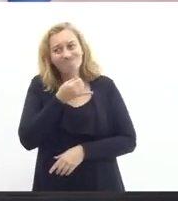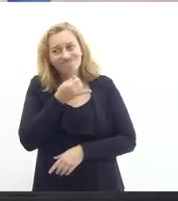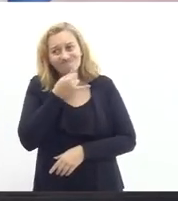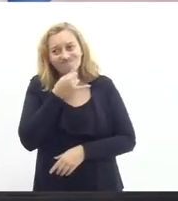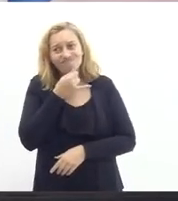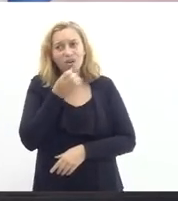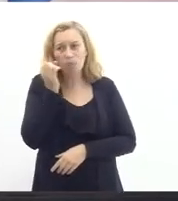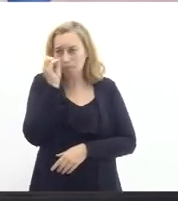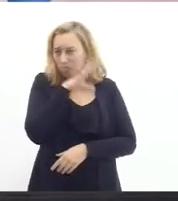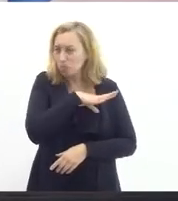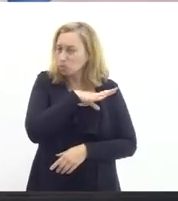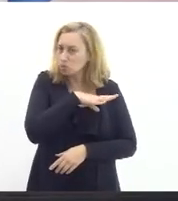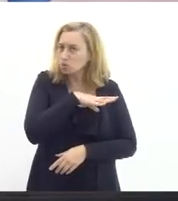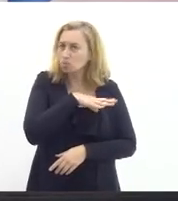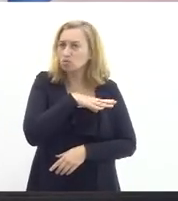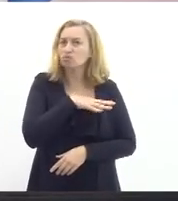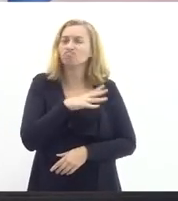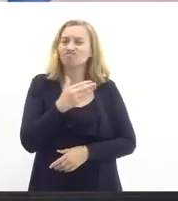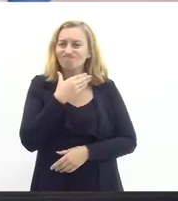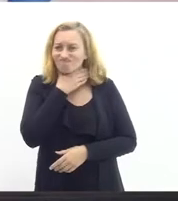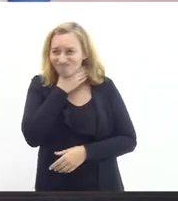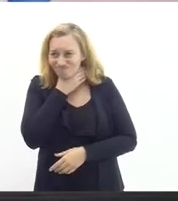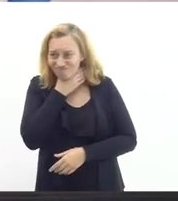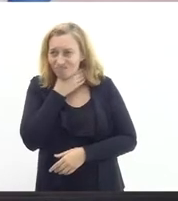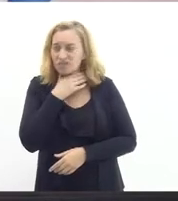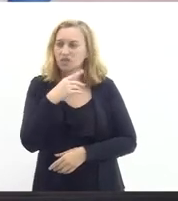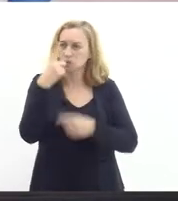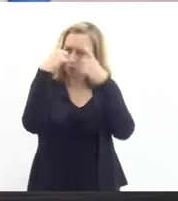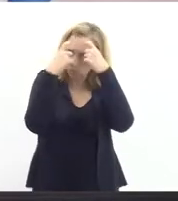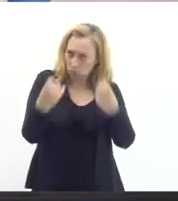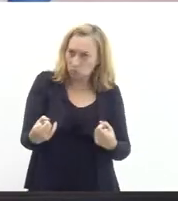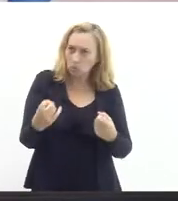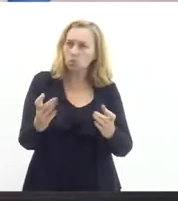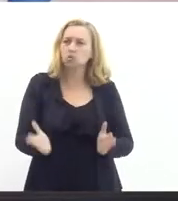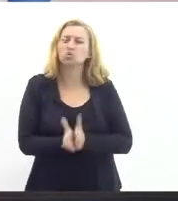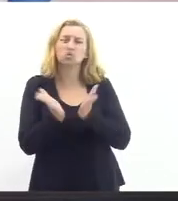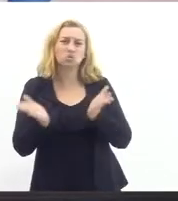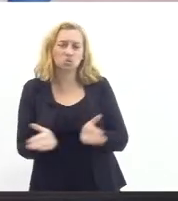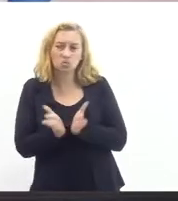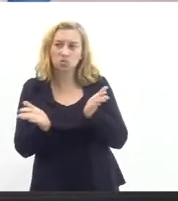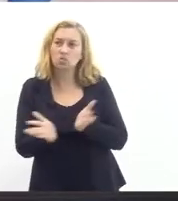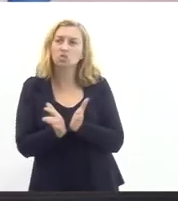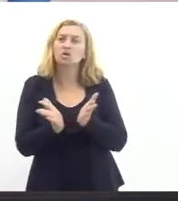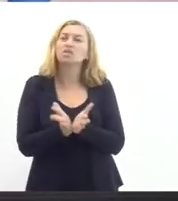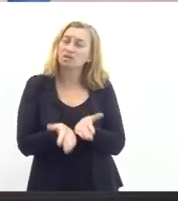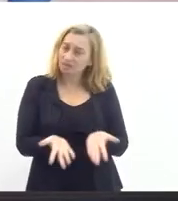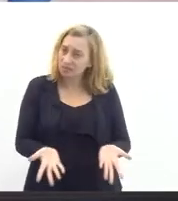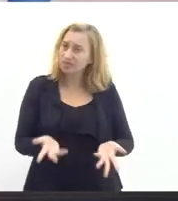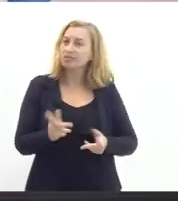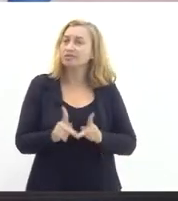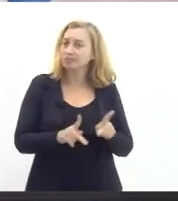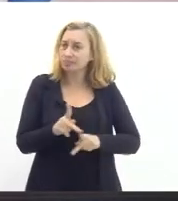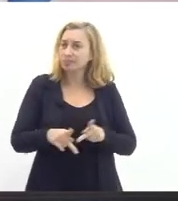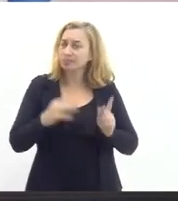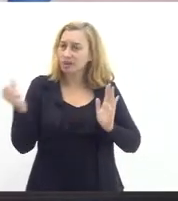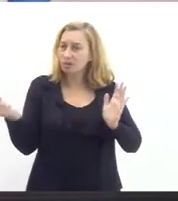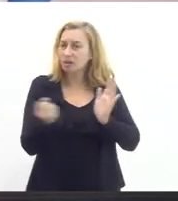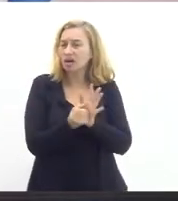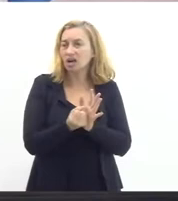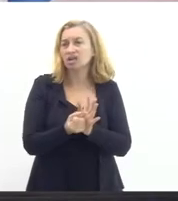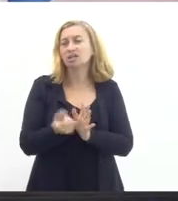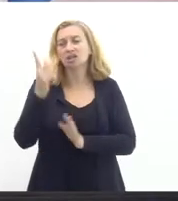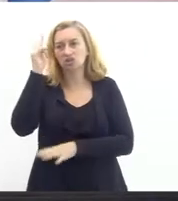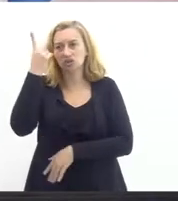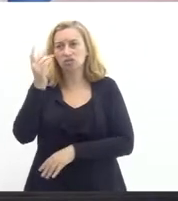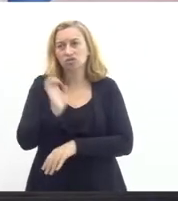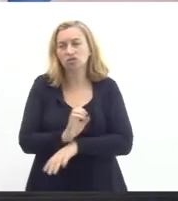isso nos coloca nessa crise permanente de violência de empobrecimento da população que tem marcado a história recente do estado do